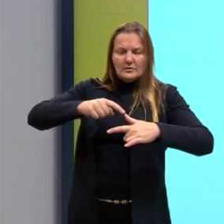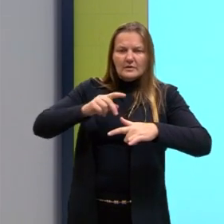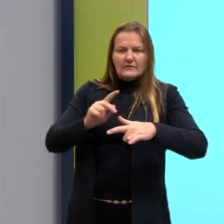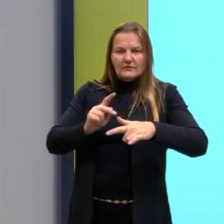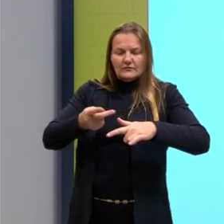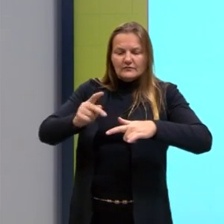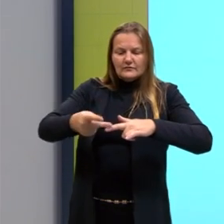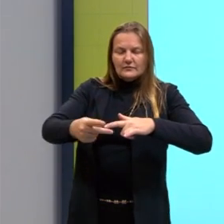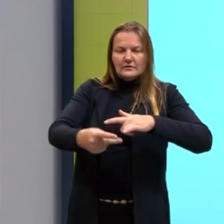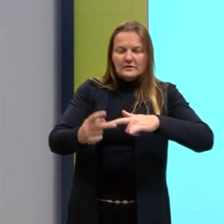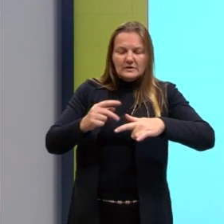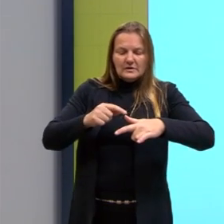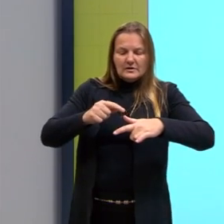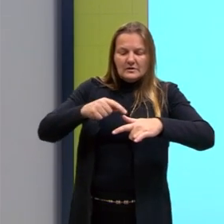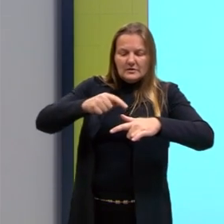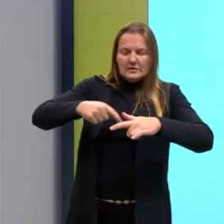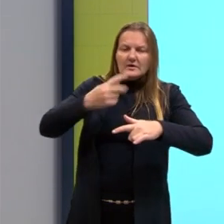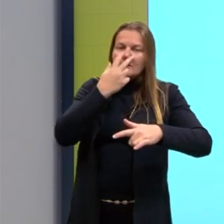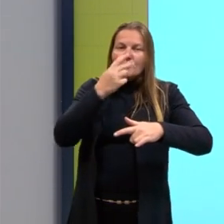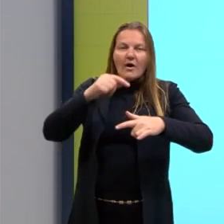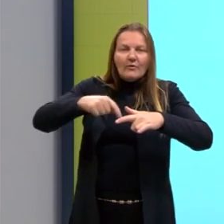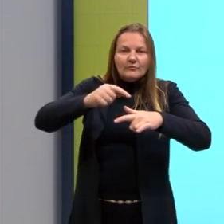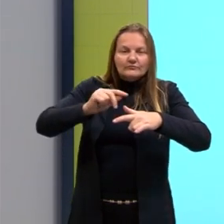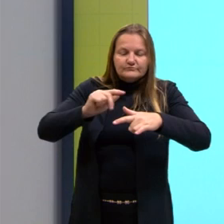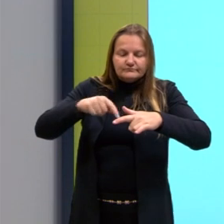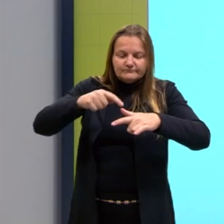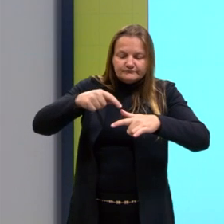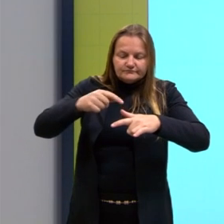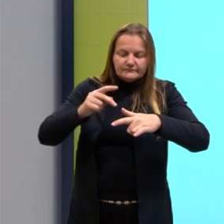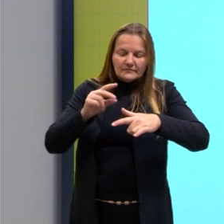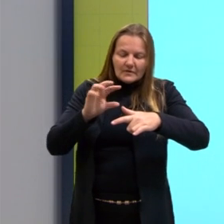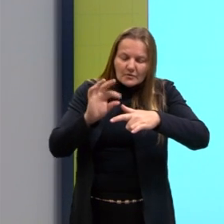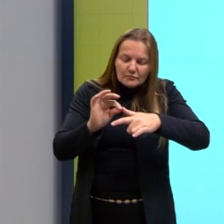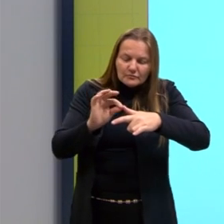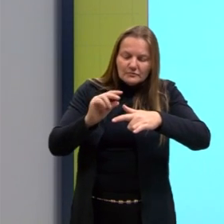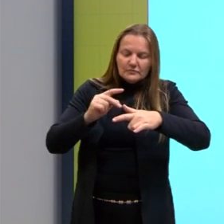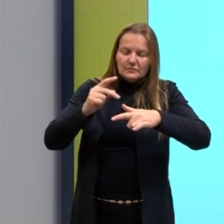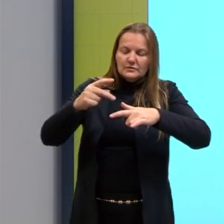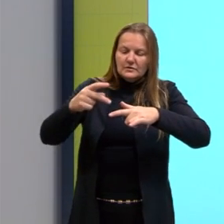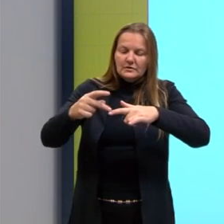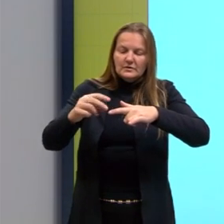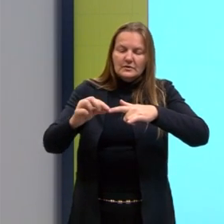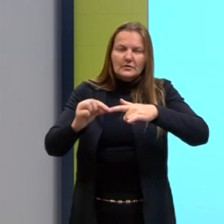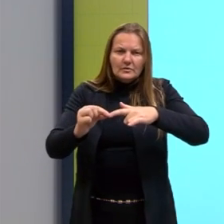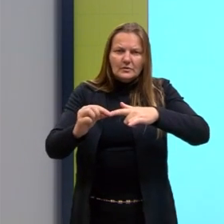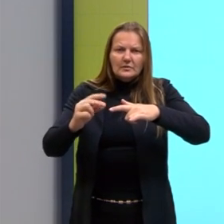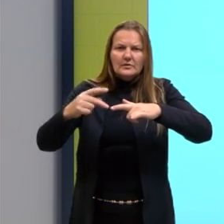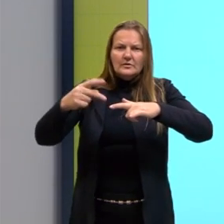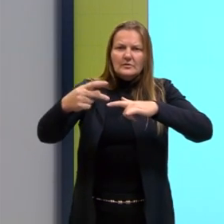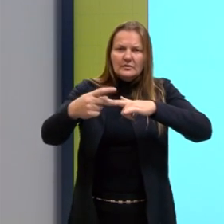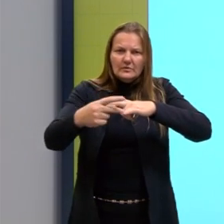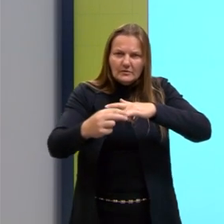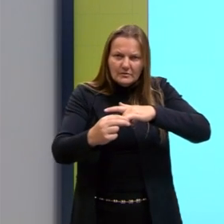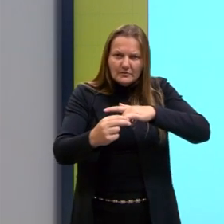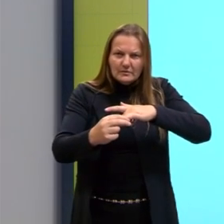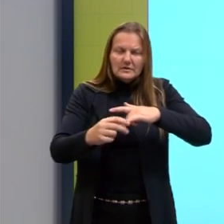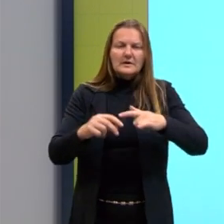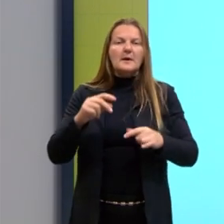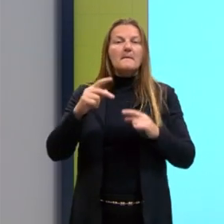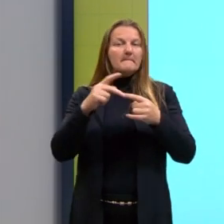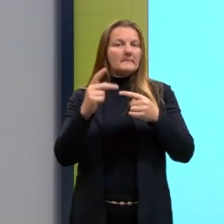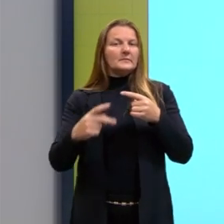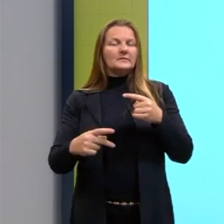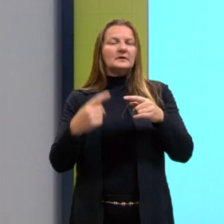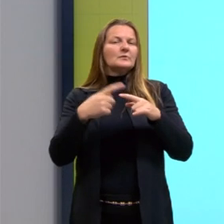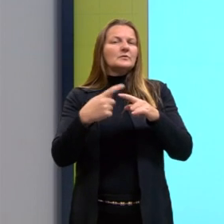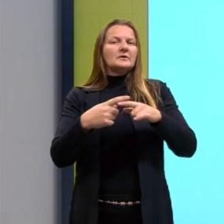de costura? Então, o DNA vai se enrolando nas estonas, que são proteínas. Quando começa a se